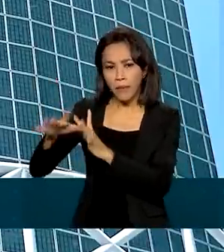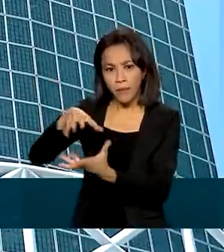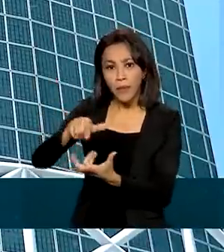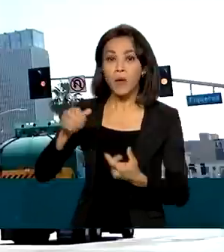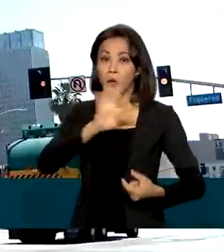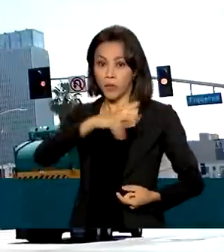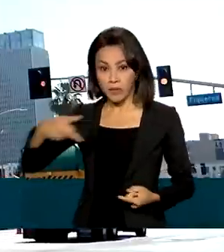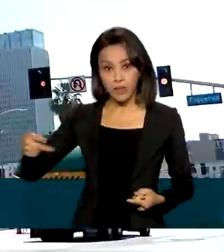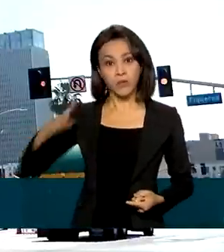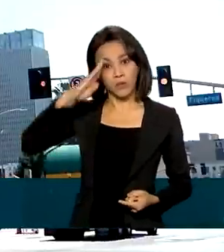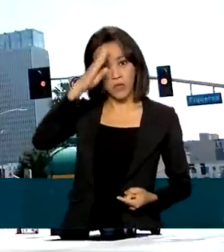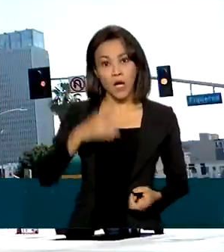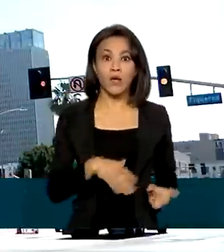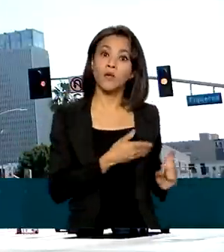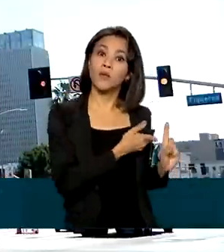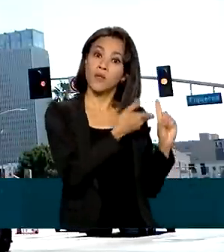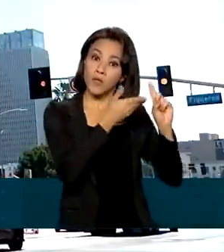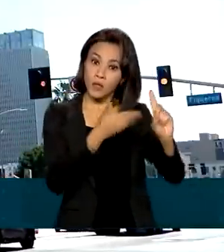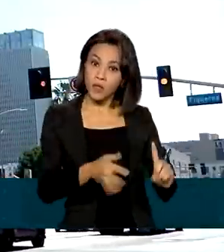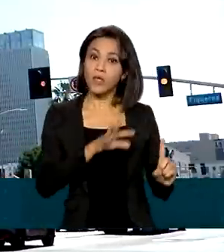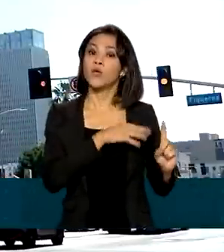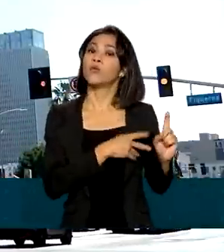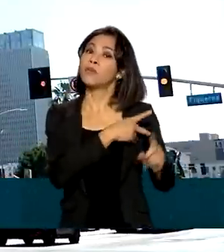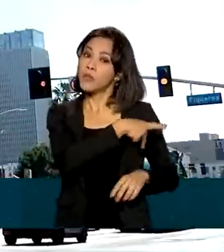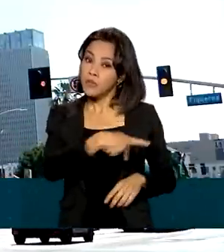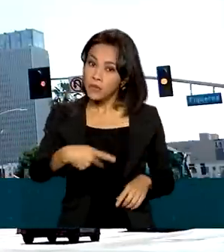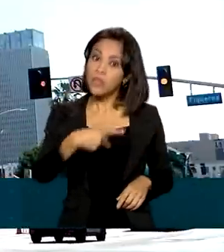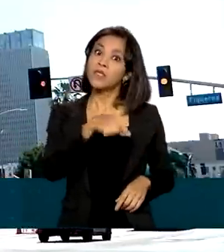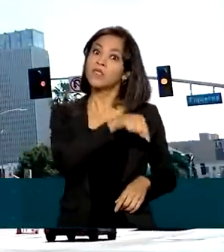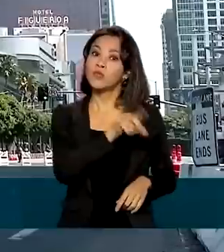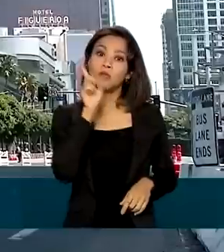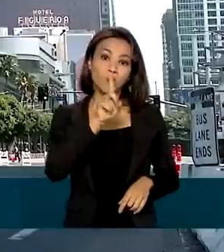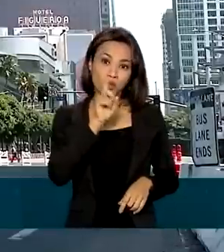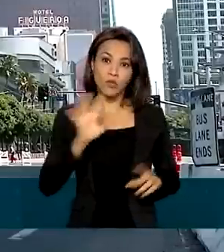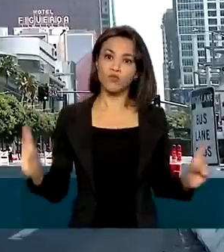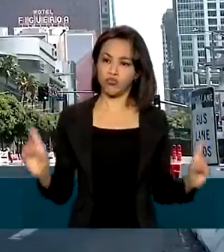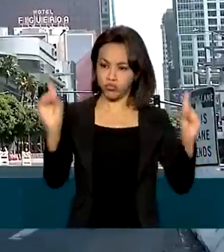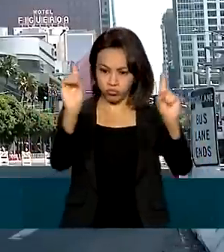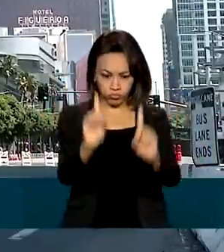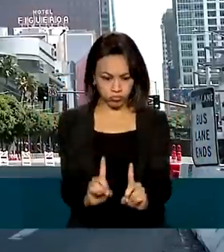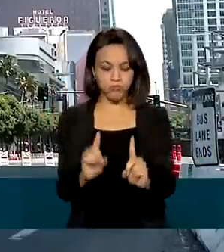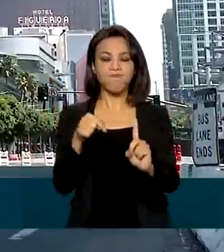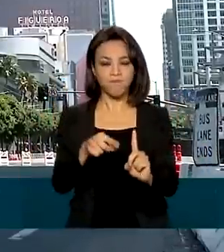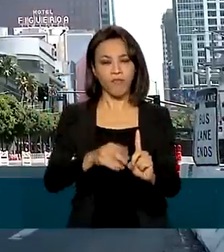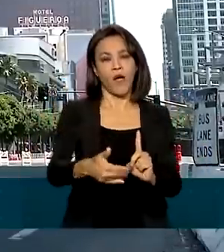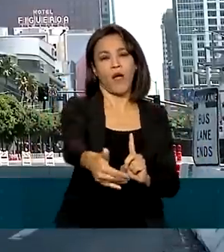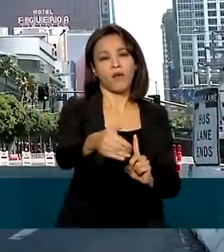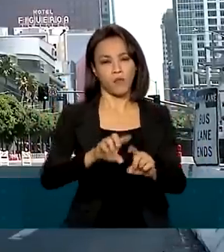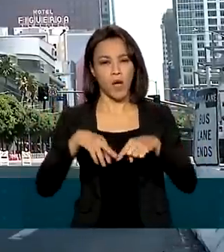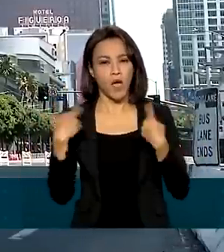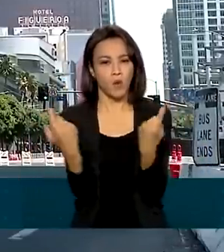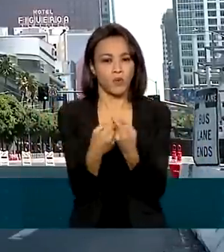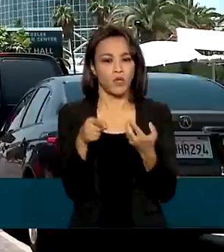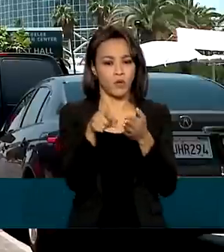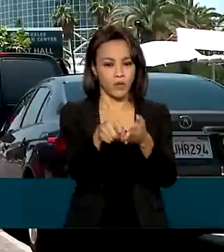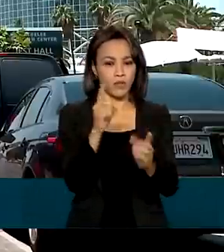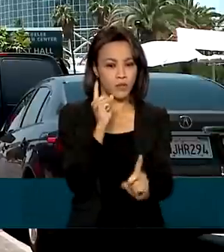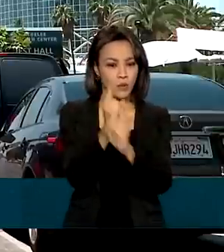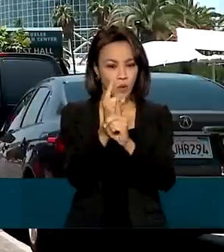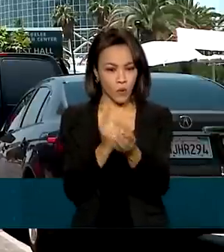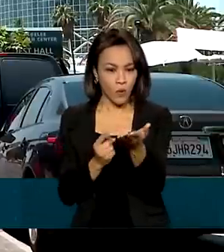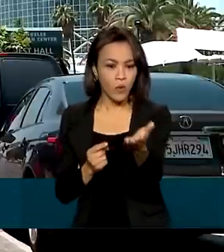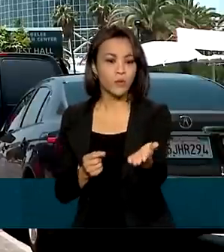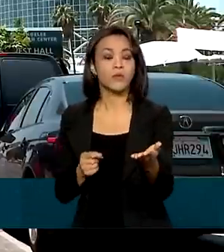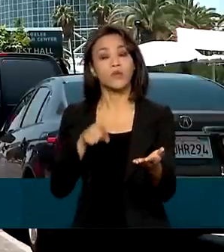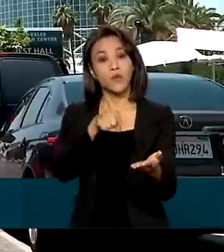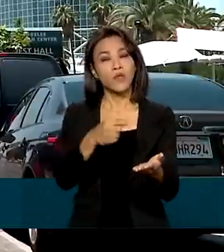e o presidente dos Estados Unidos, Joe Biden, devem participar de uma reunião bilateral durante a Cúpula. A Cúpula das Américas